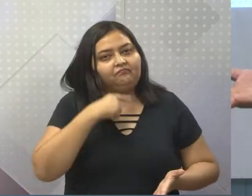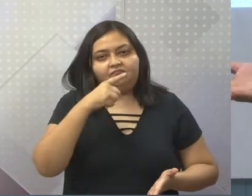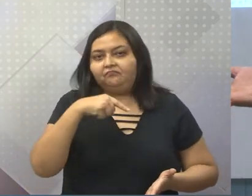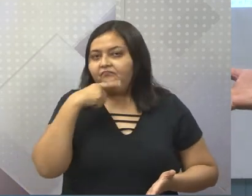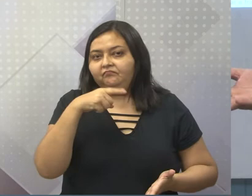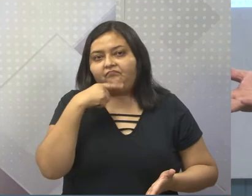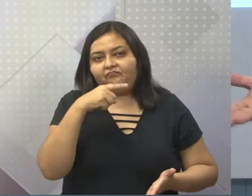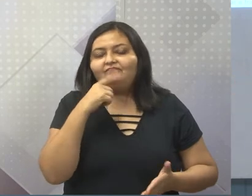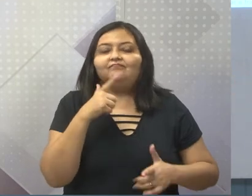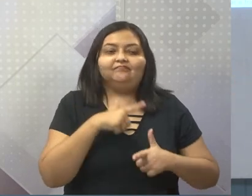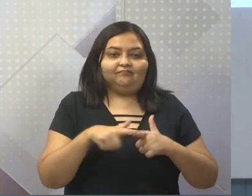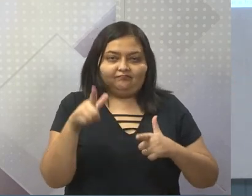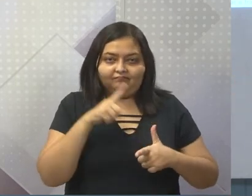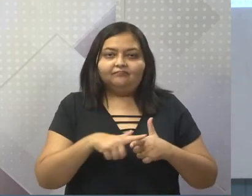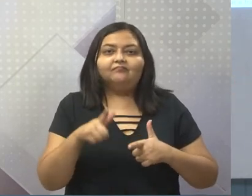Era complicado.